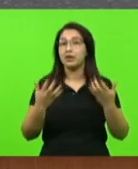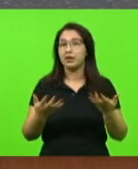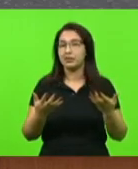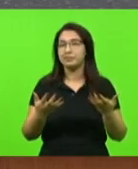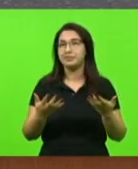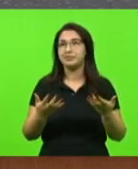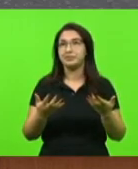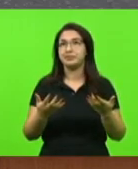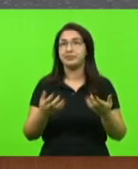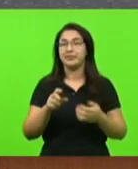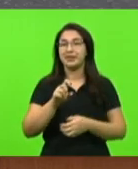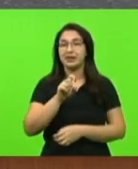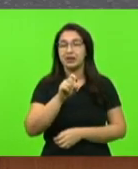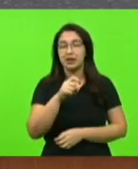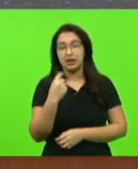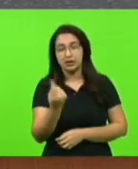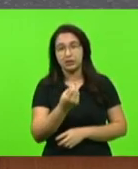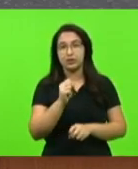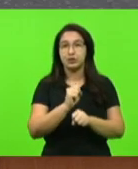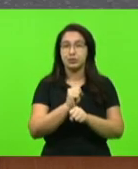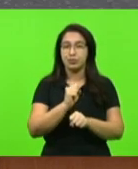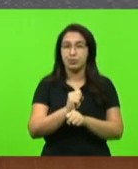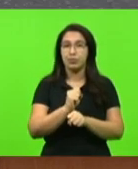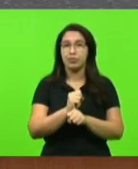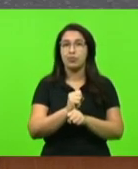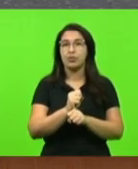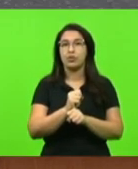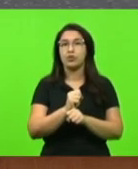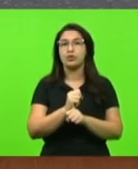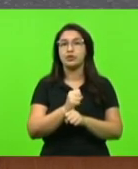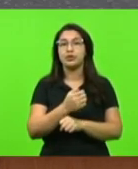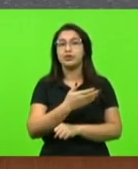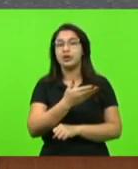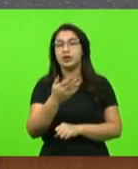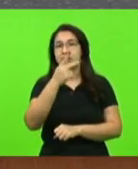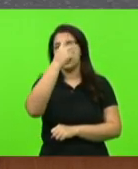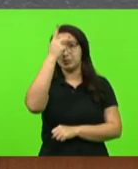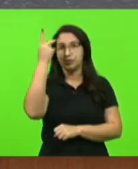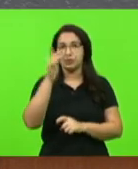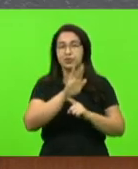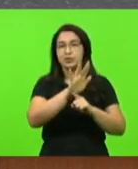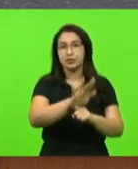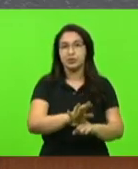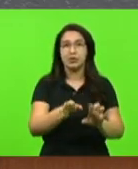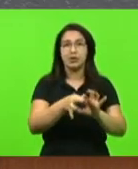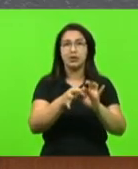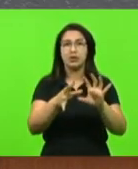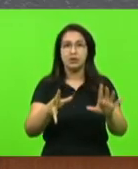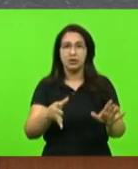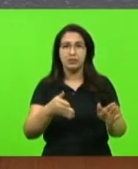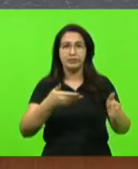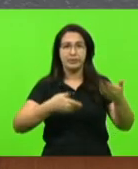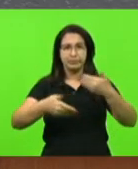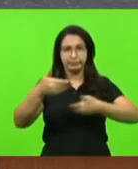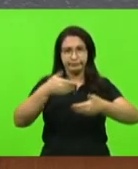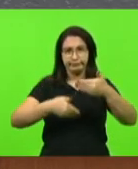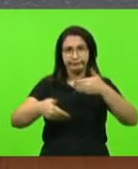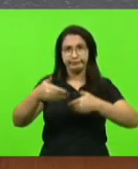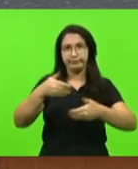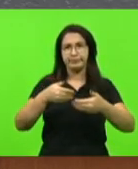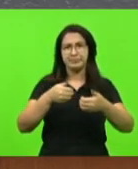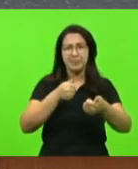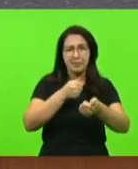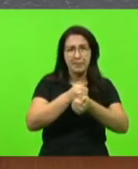se possa fazer os tratamentos próximos de onde as pessoas vivem, de onde moram. Me